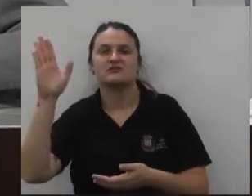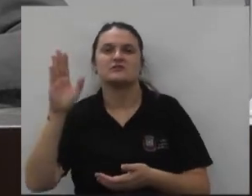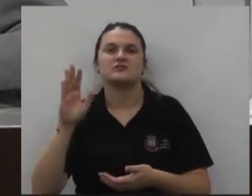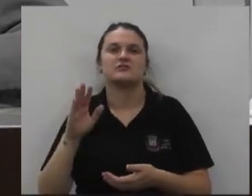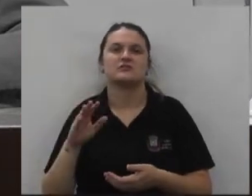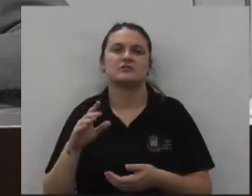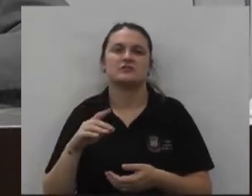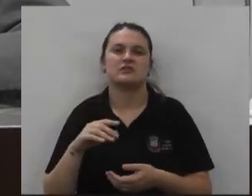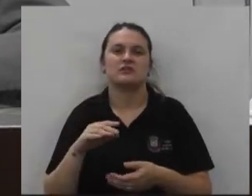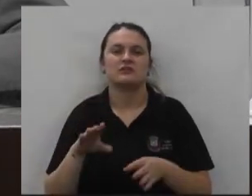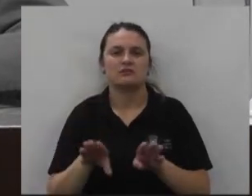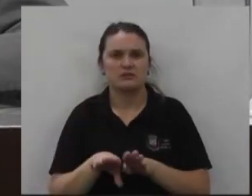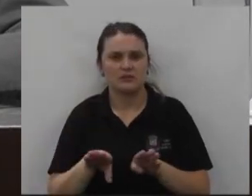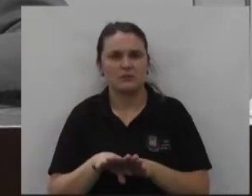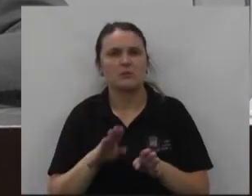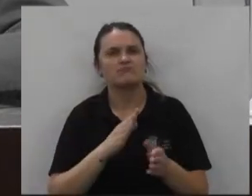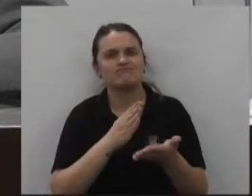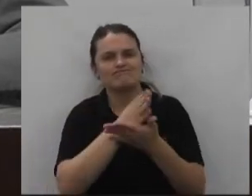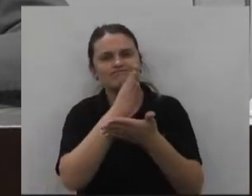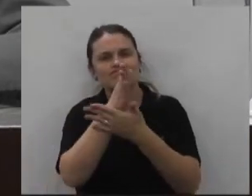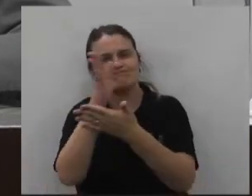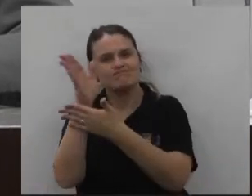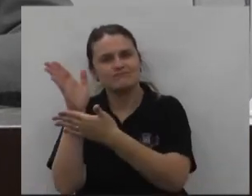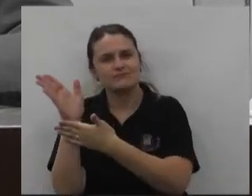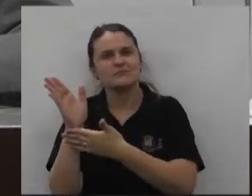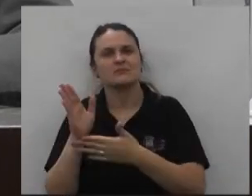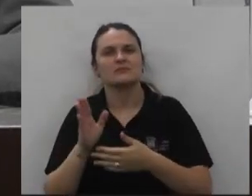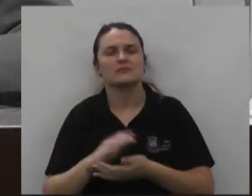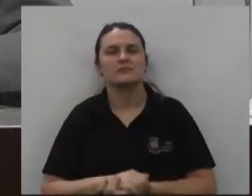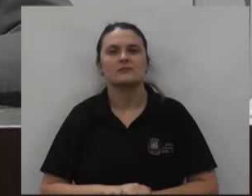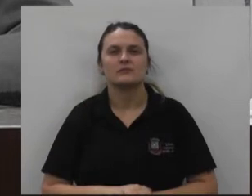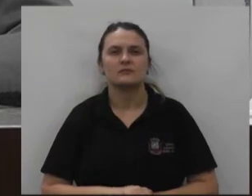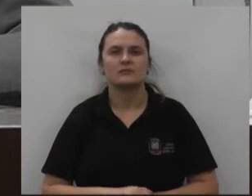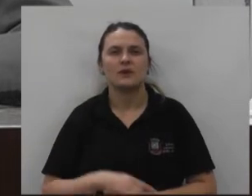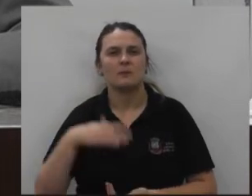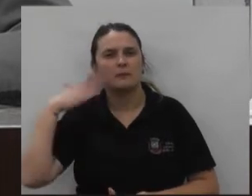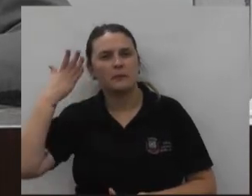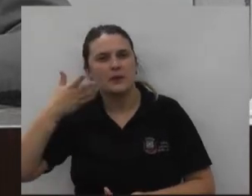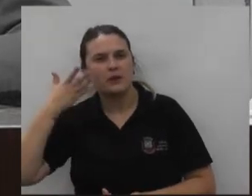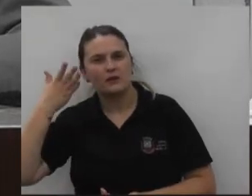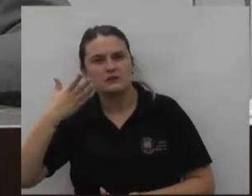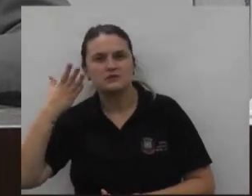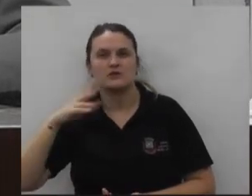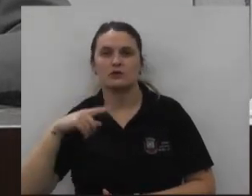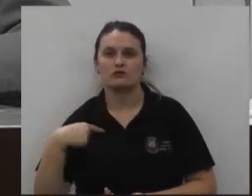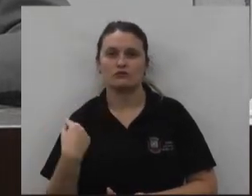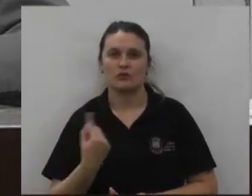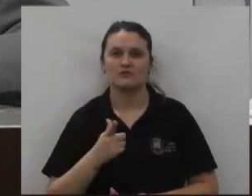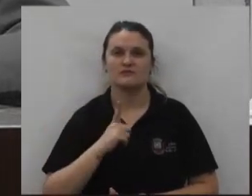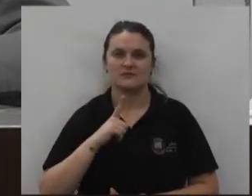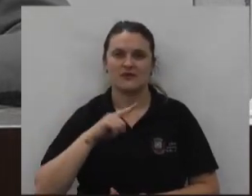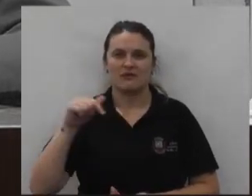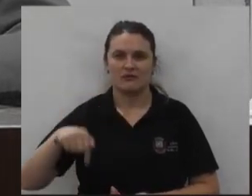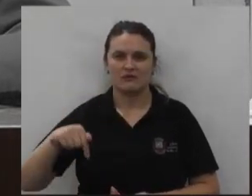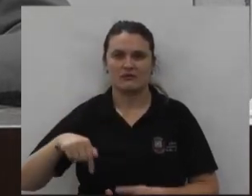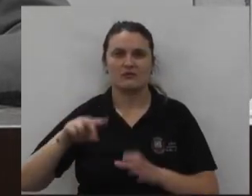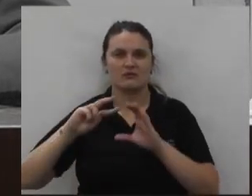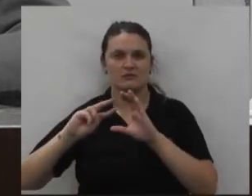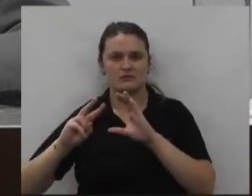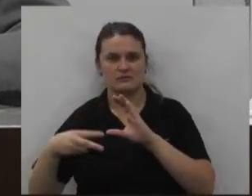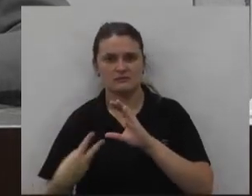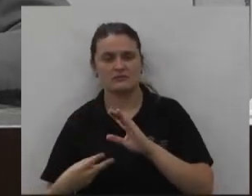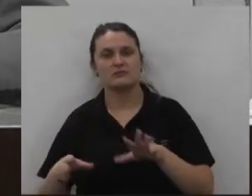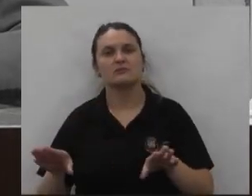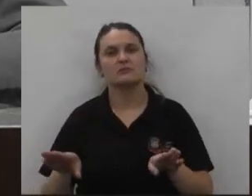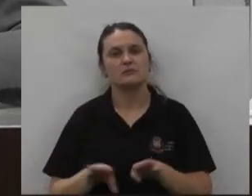e estarem inclusive participando das das palestras que nós estamos tendo aqui na Câmara de Vereadores